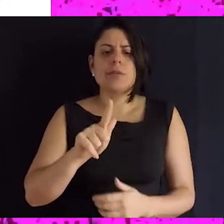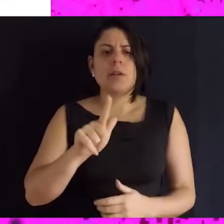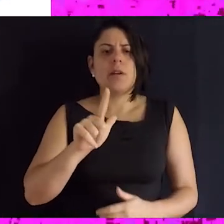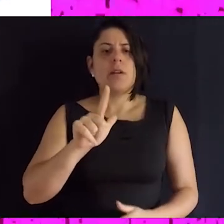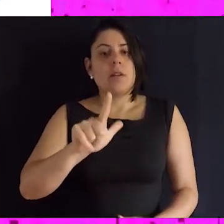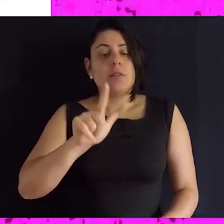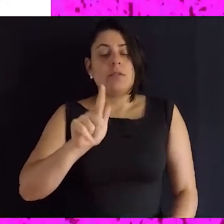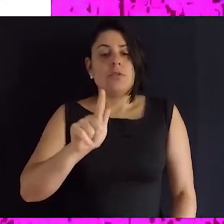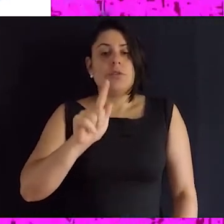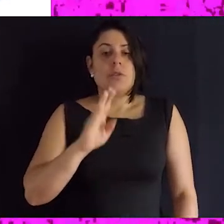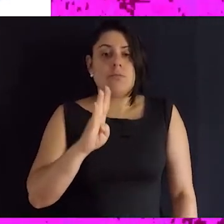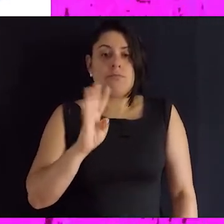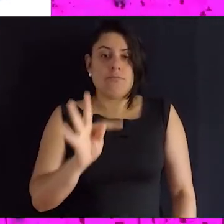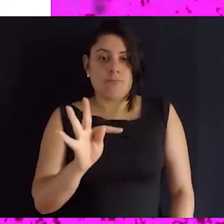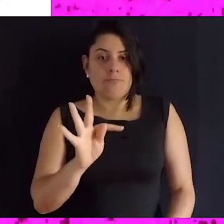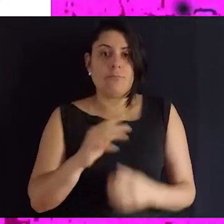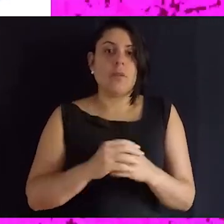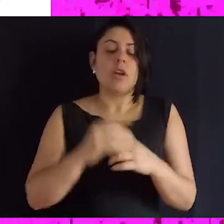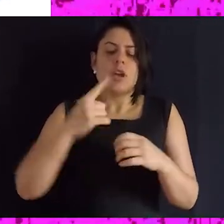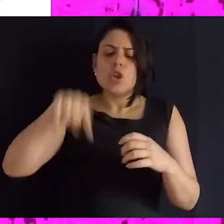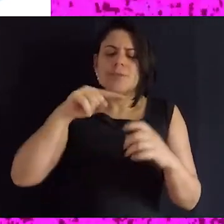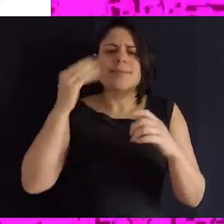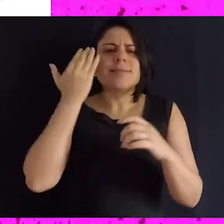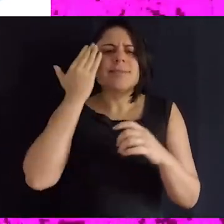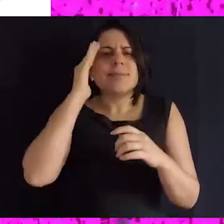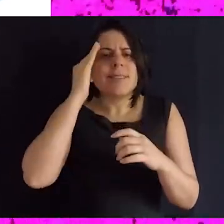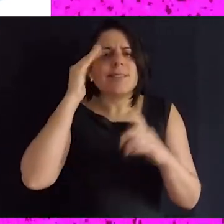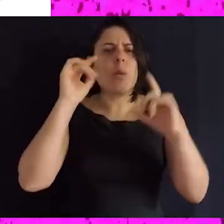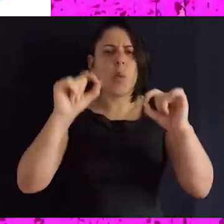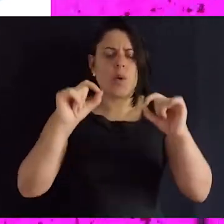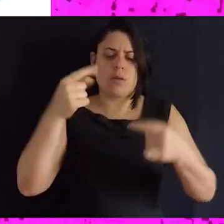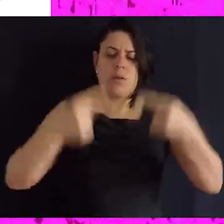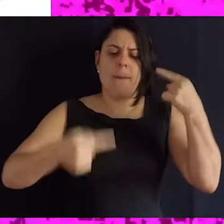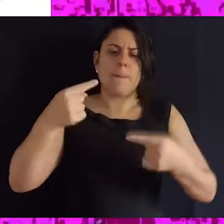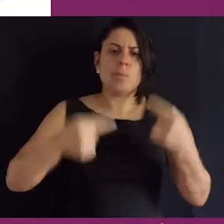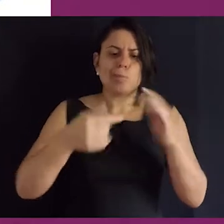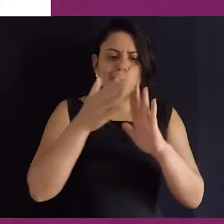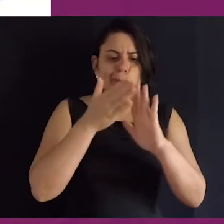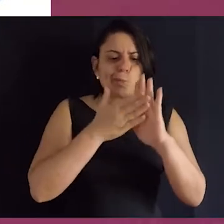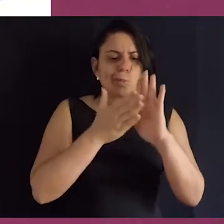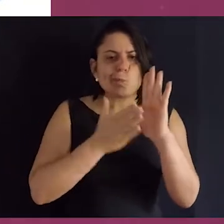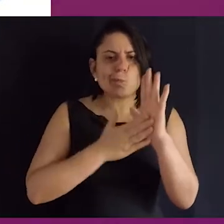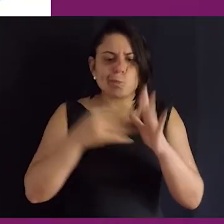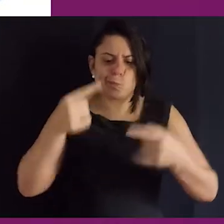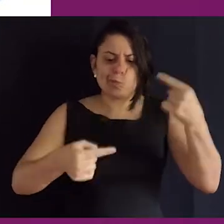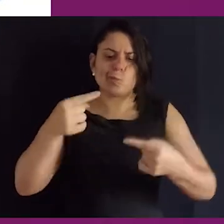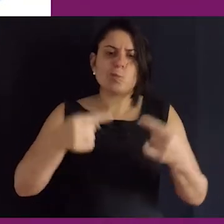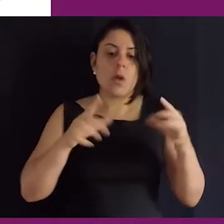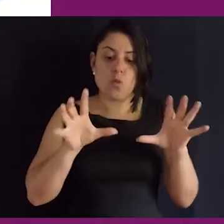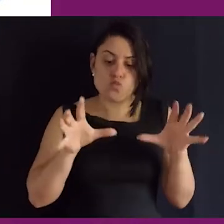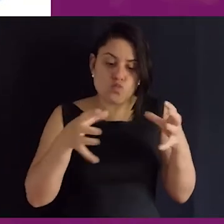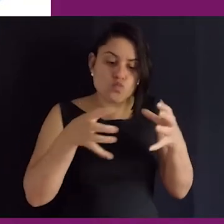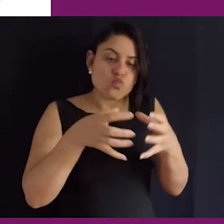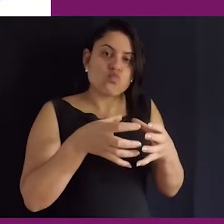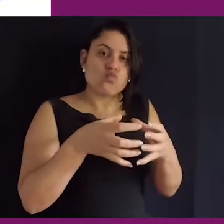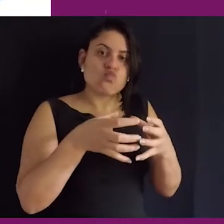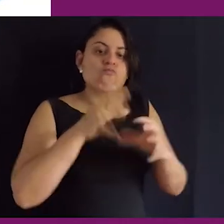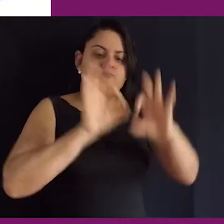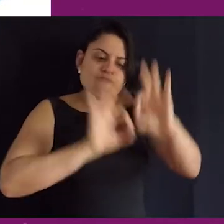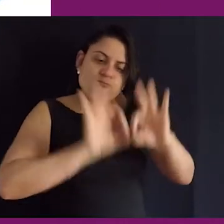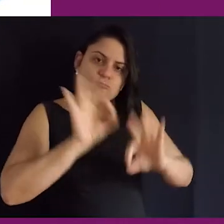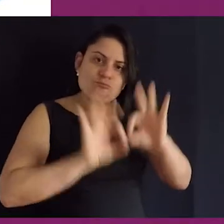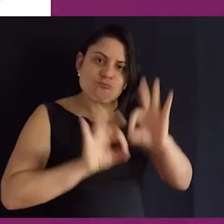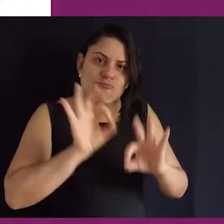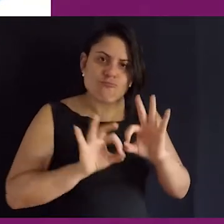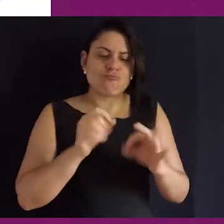LGBT com pesquisas, ensino e extensão. Nós entendemos que a política pública é, na verdade, um conjunto